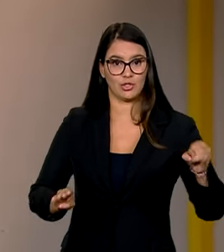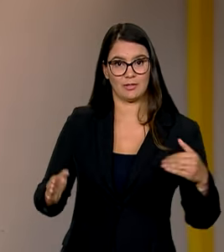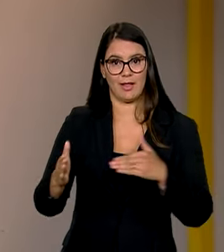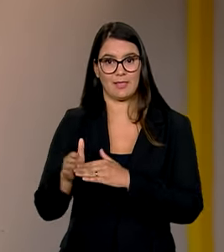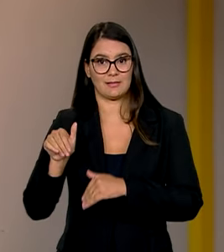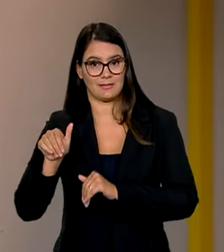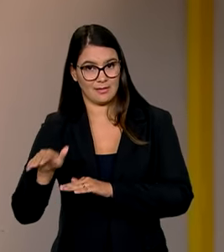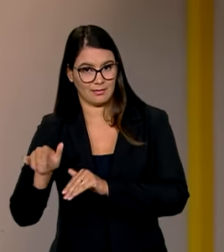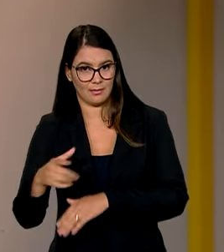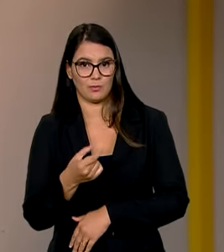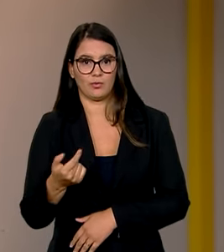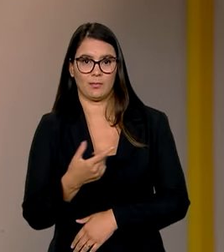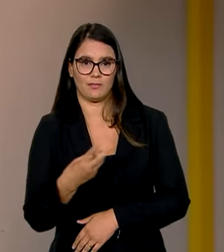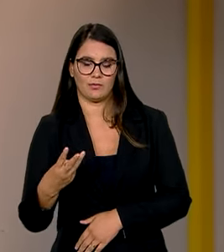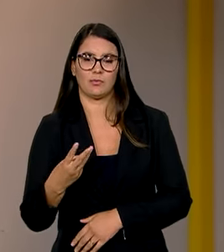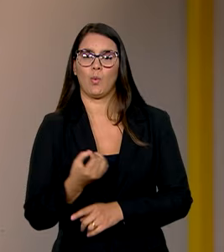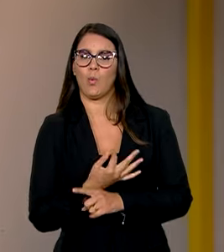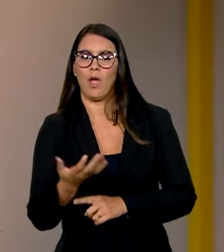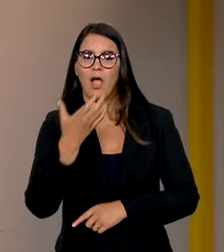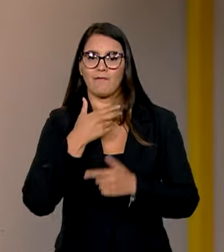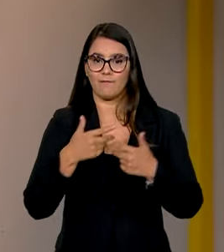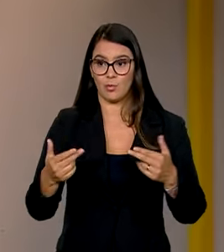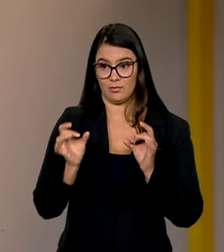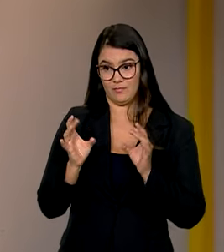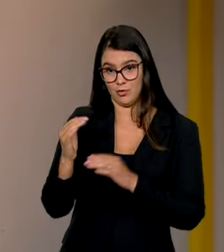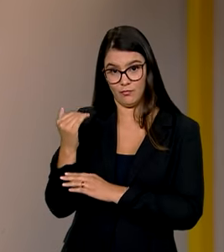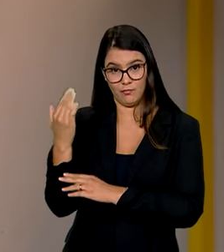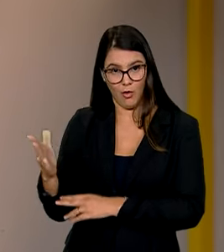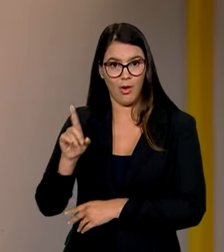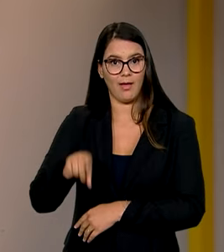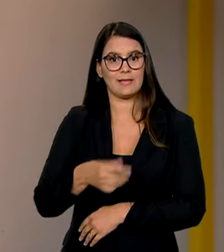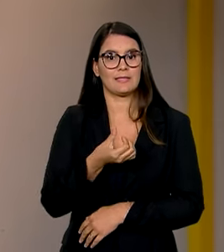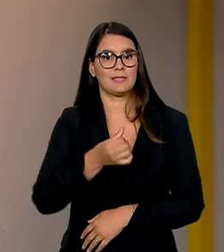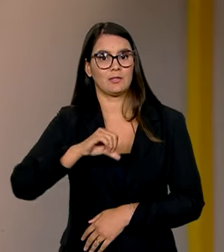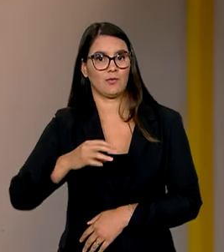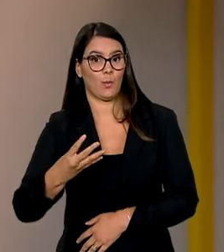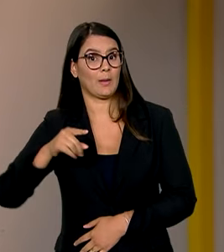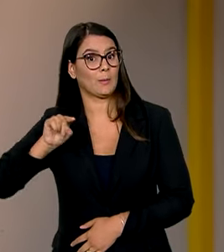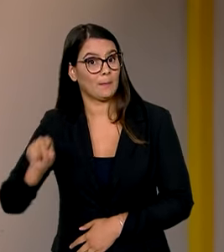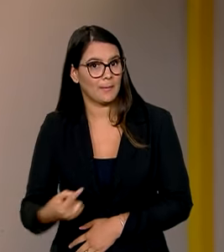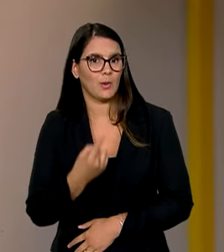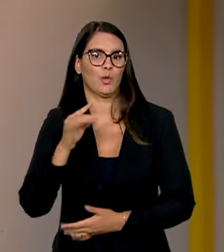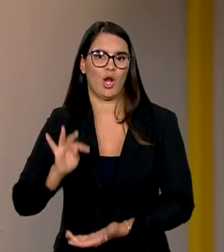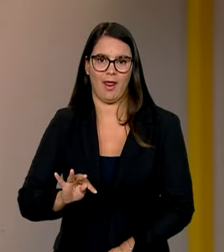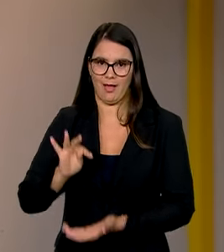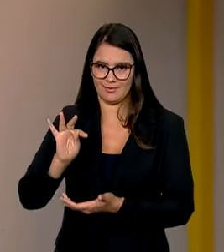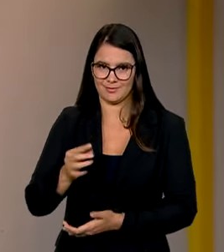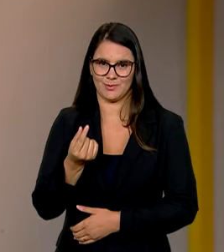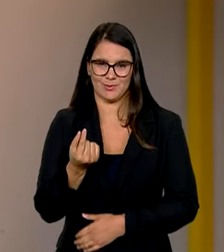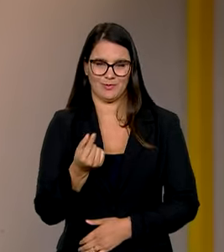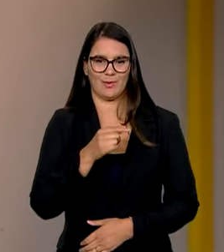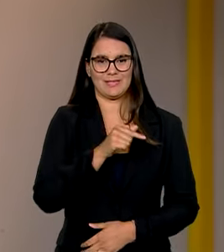2023, o volume total de frutas exportado pelo Brasil foi de 694 mil toneladas e o